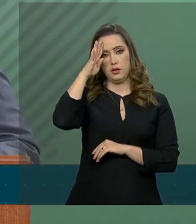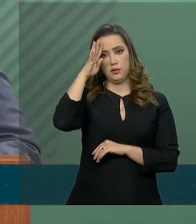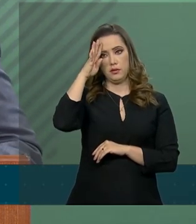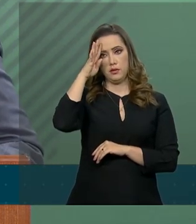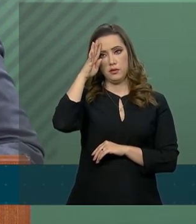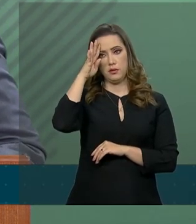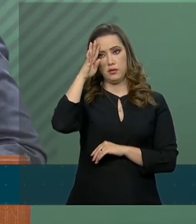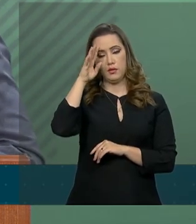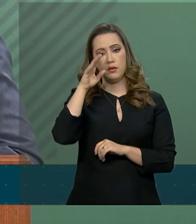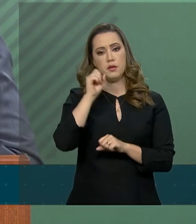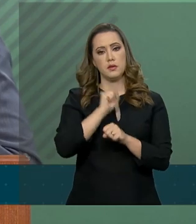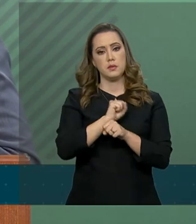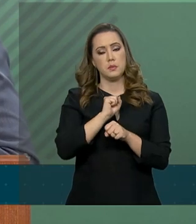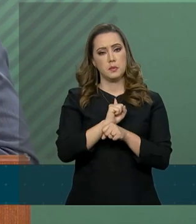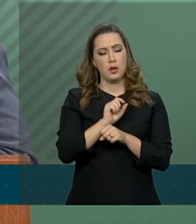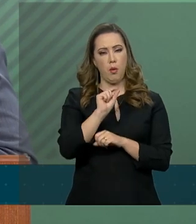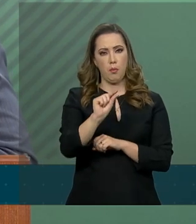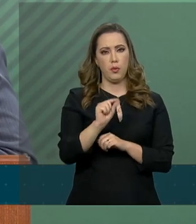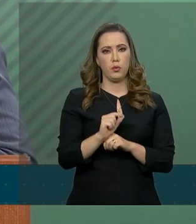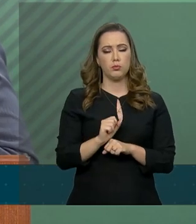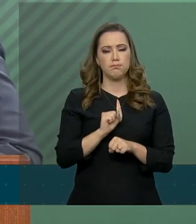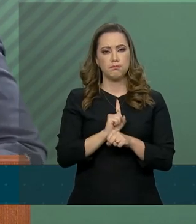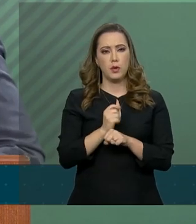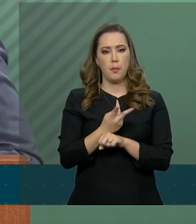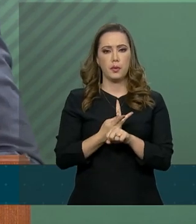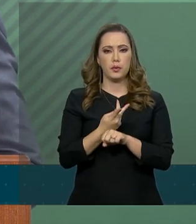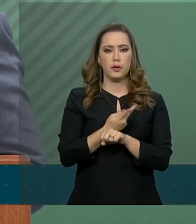Deixa eu achar aqui um pouquinho, só um minutinho, por favor.